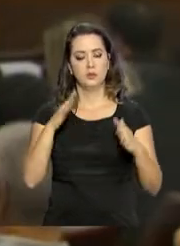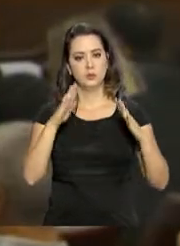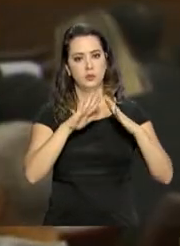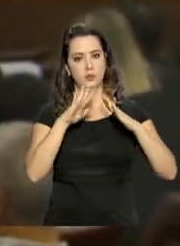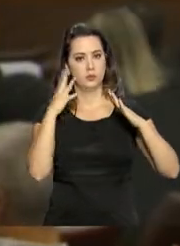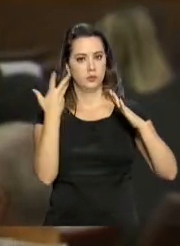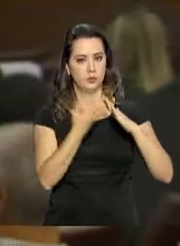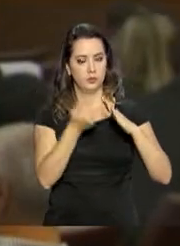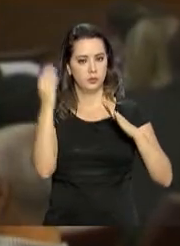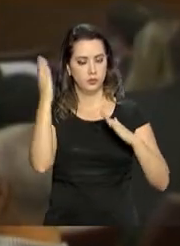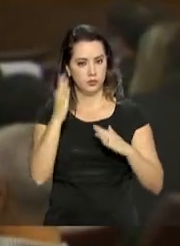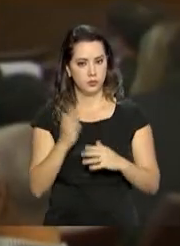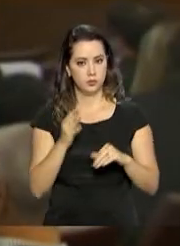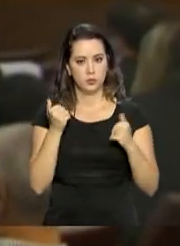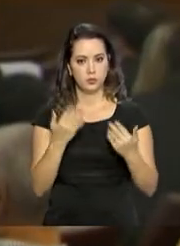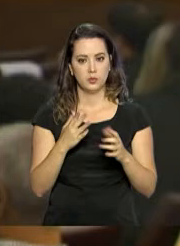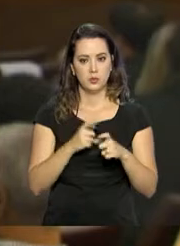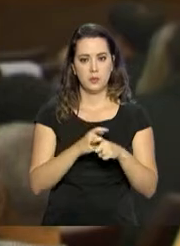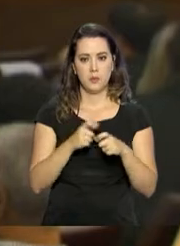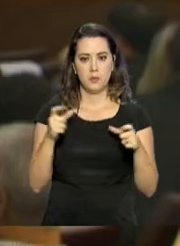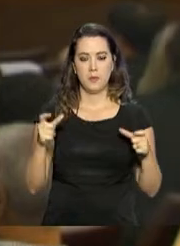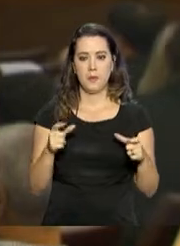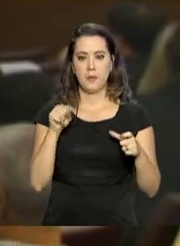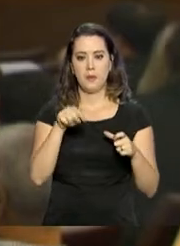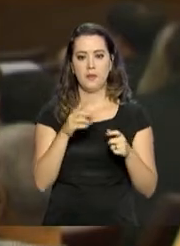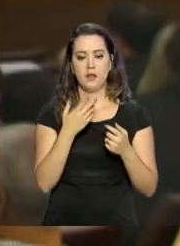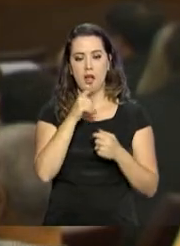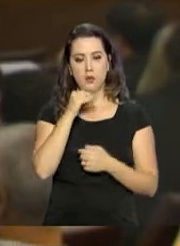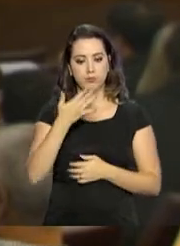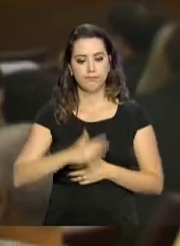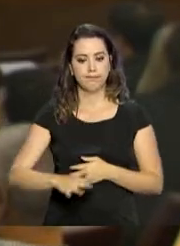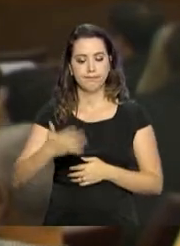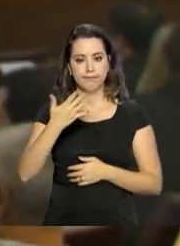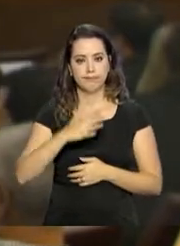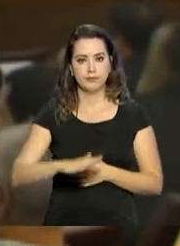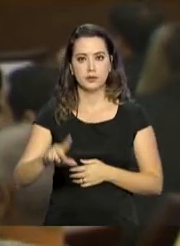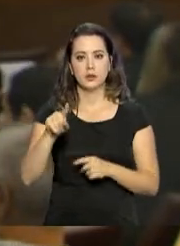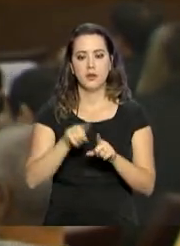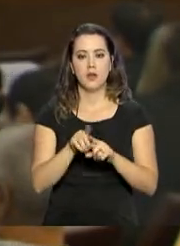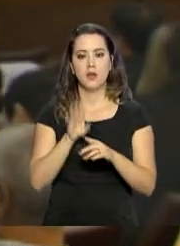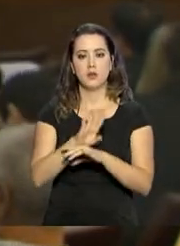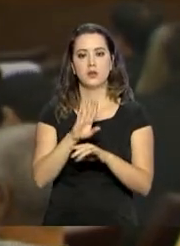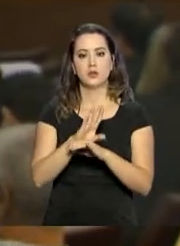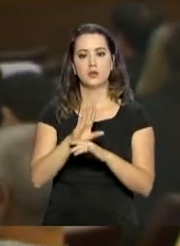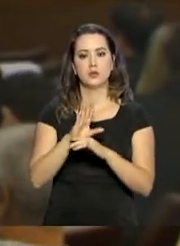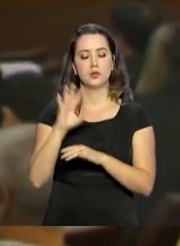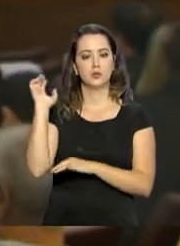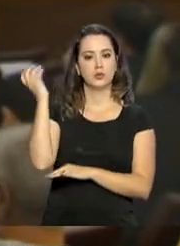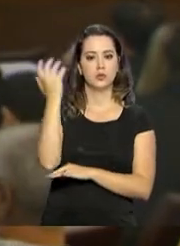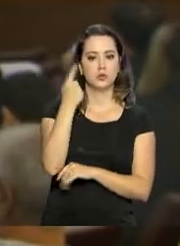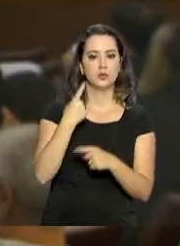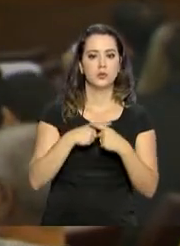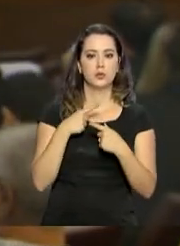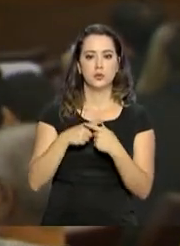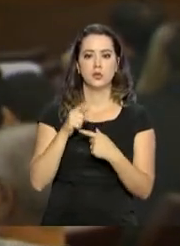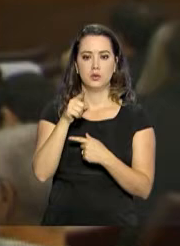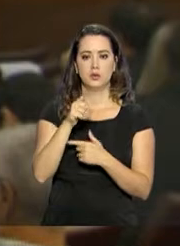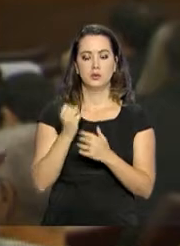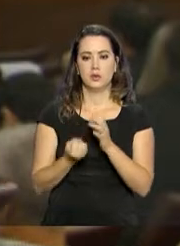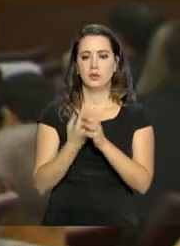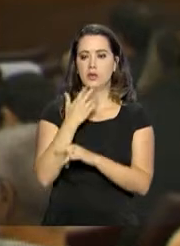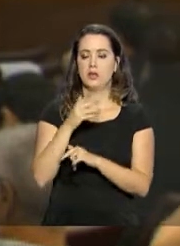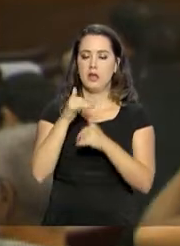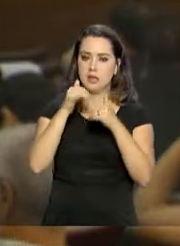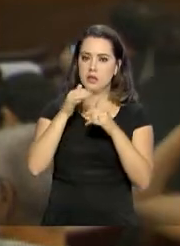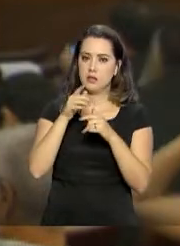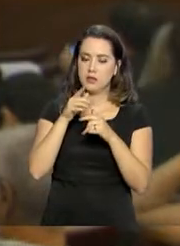produção elétrica no Brasil. A maior parte vem das hidrelétricas, além de contribuir para o meio ambiente, já que se trata de um tipo de geração de